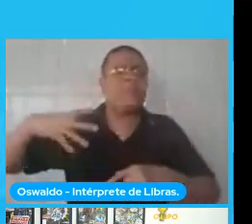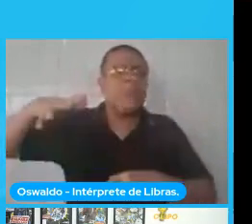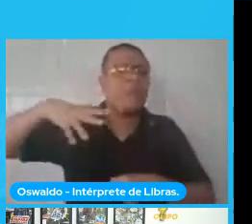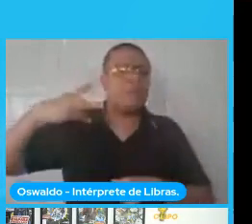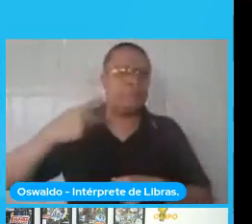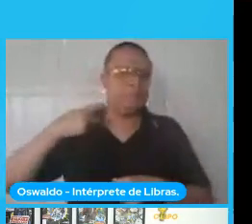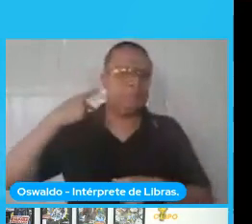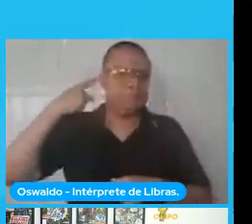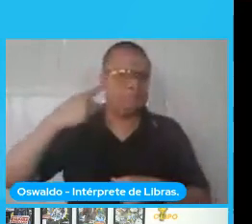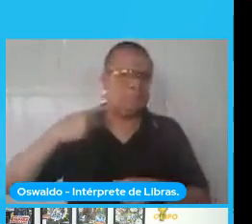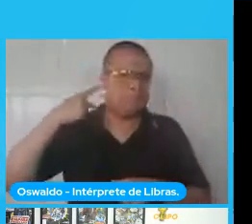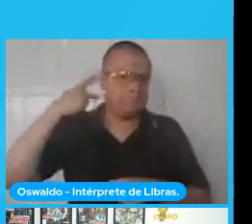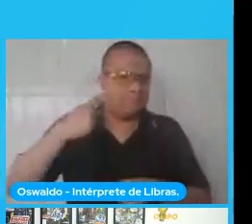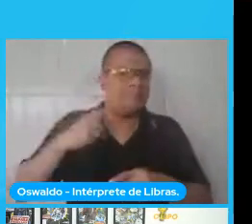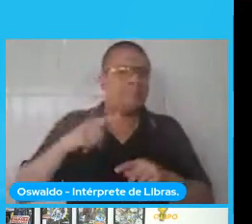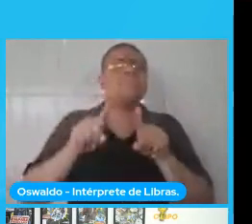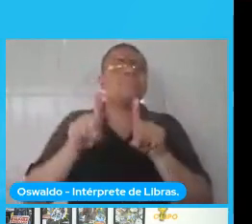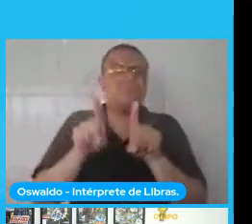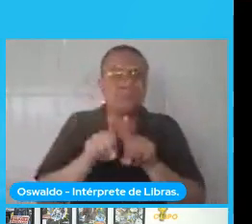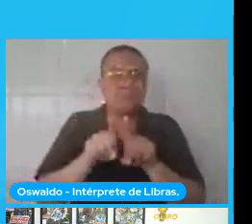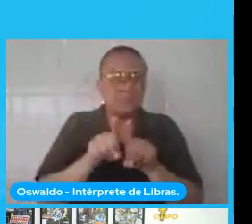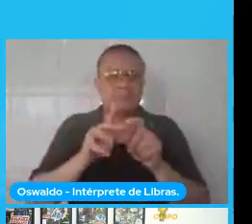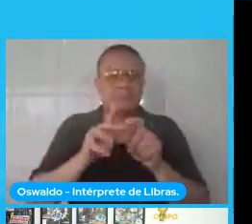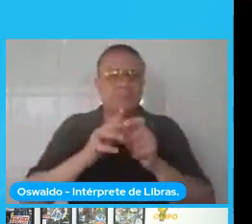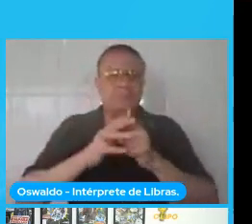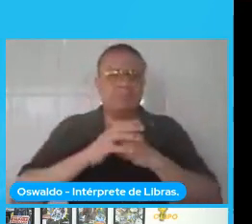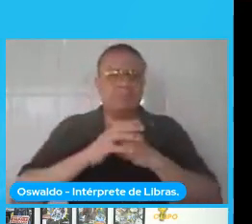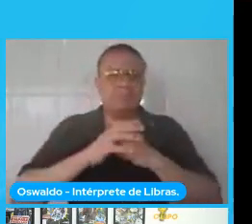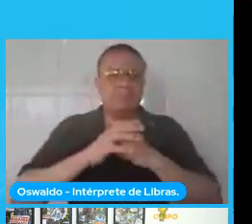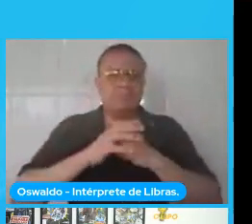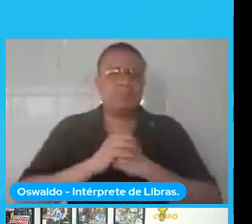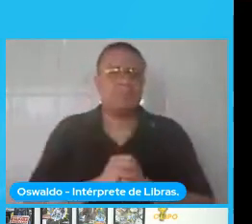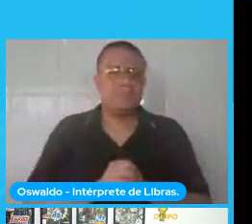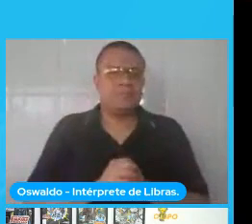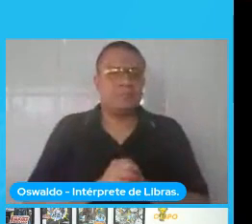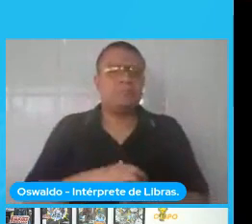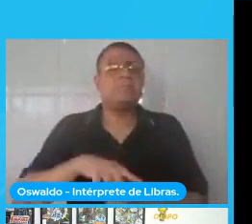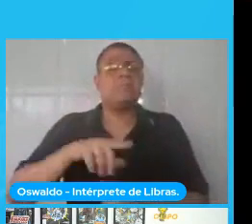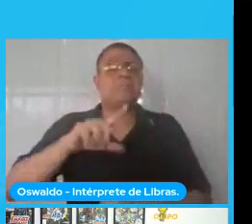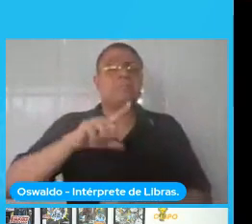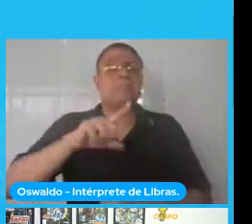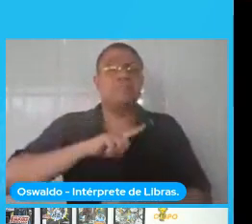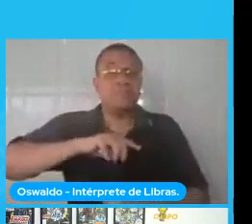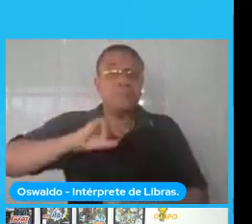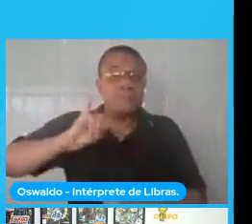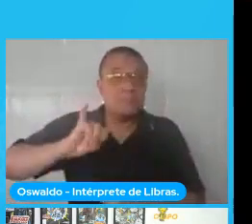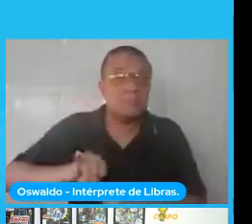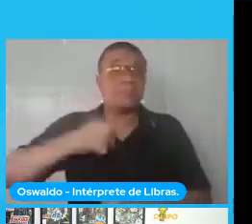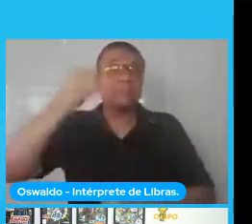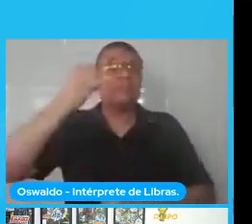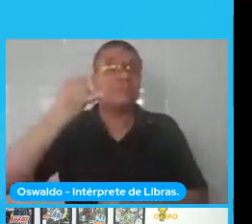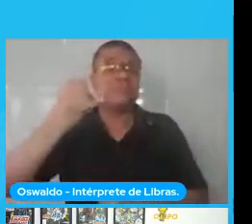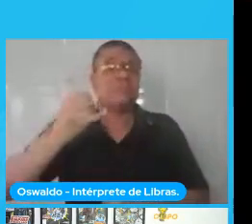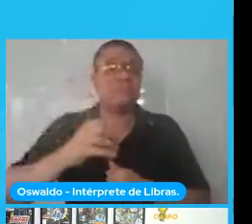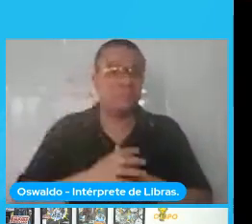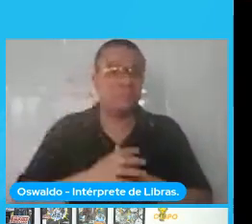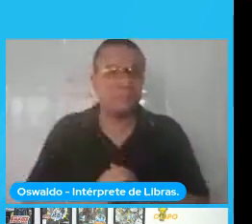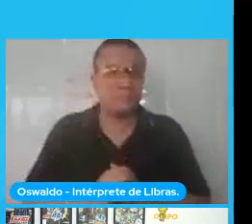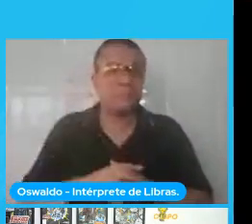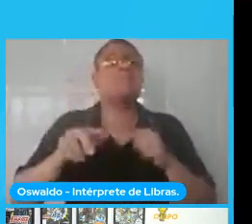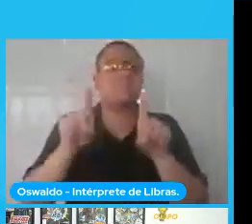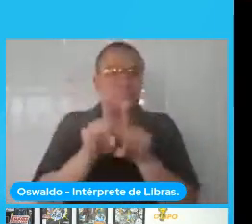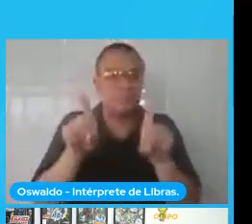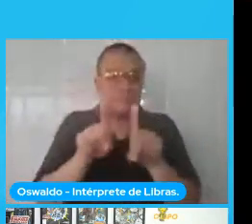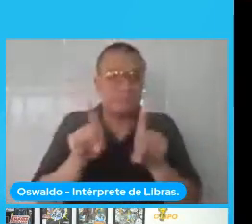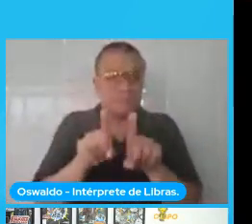e meio que também ter uma chance de terminar com esse problema da esparcidade. Além disso, por esse acesso